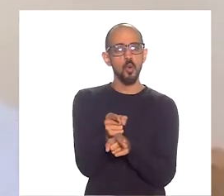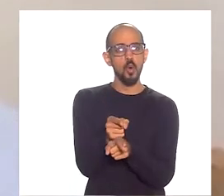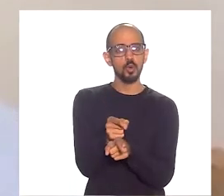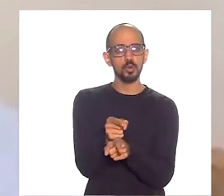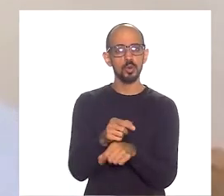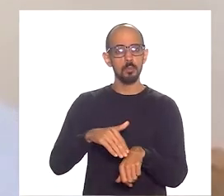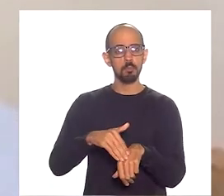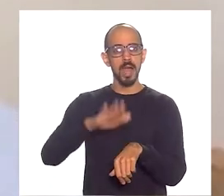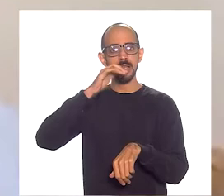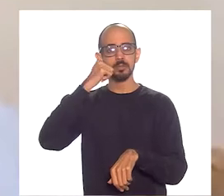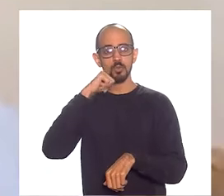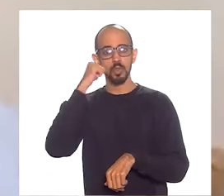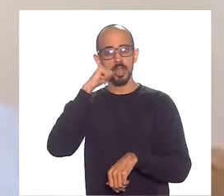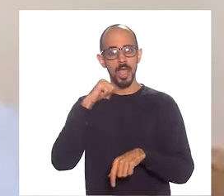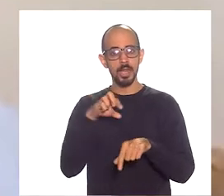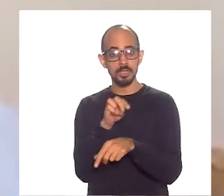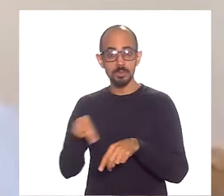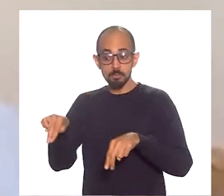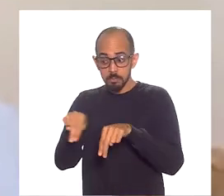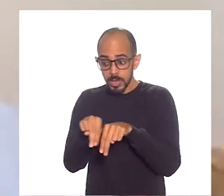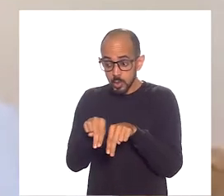mentoras participando.